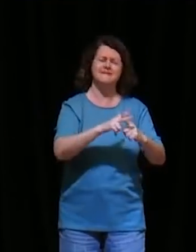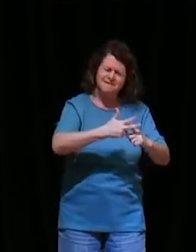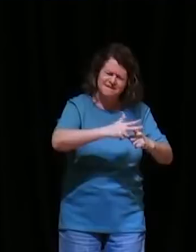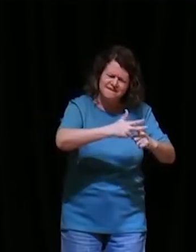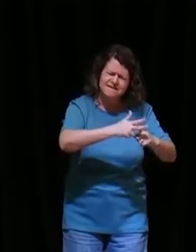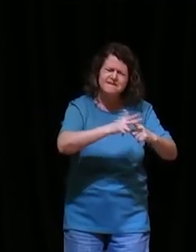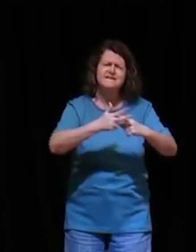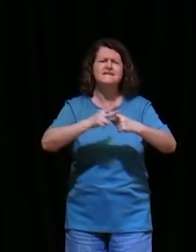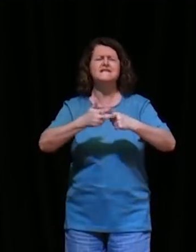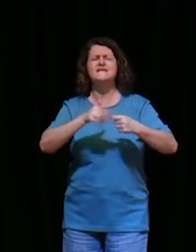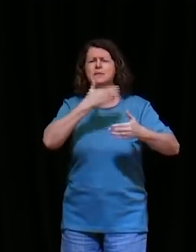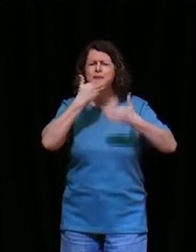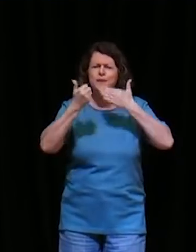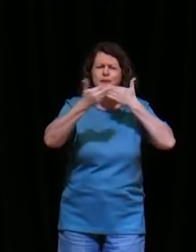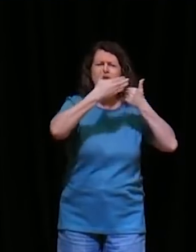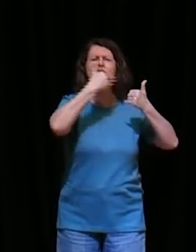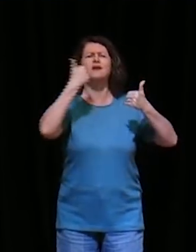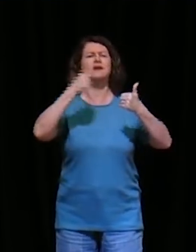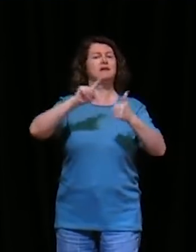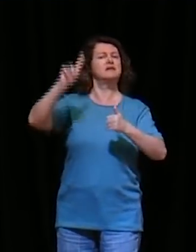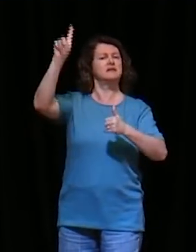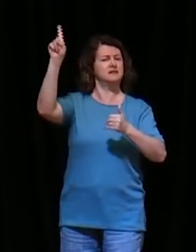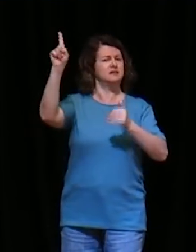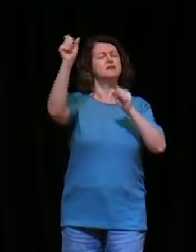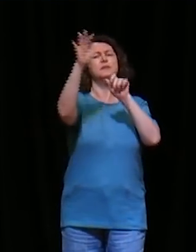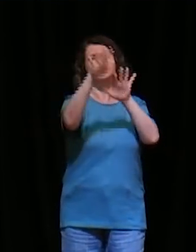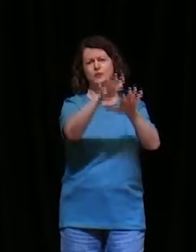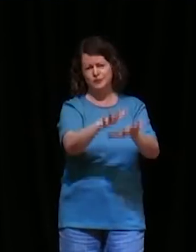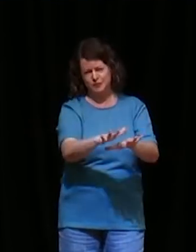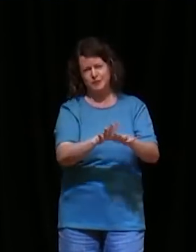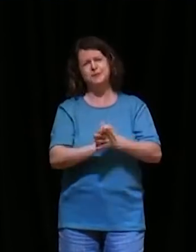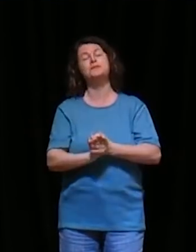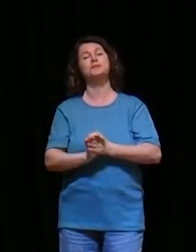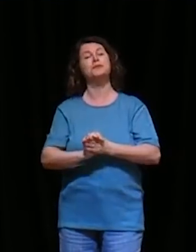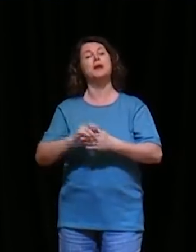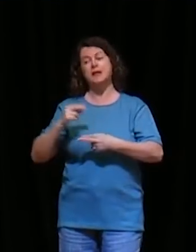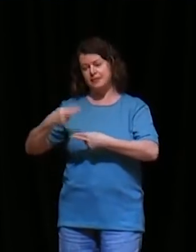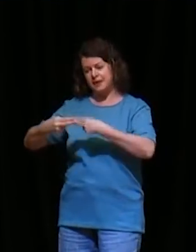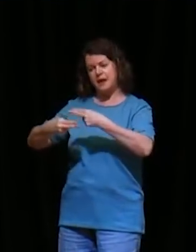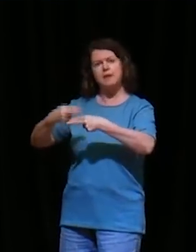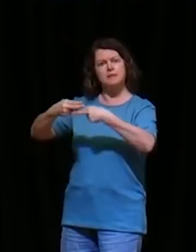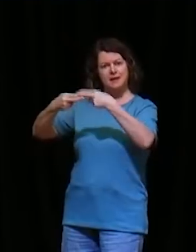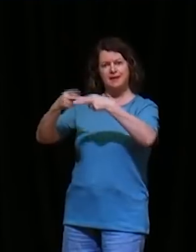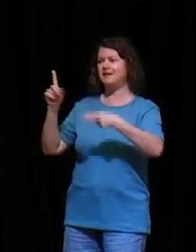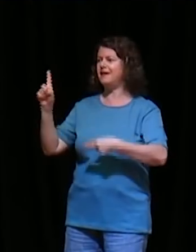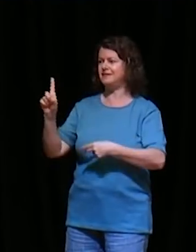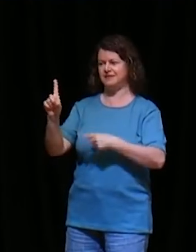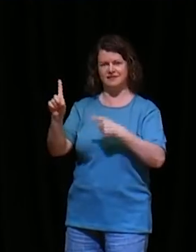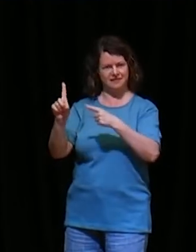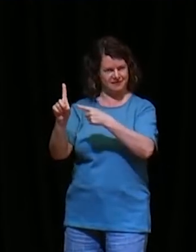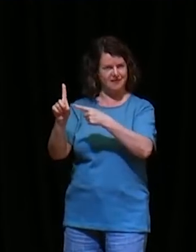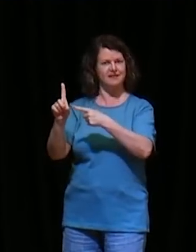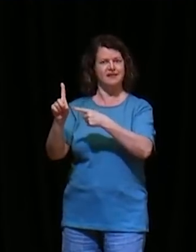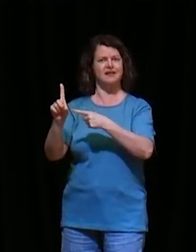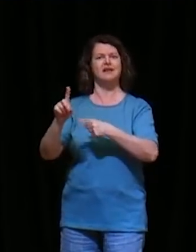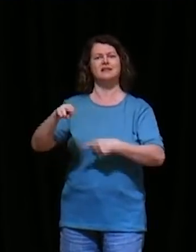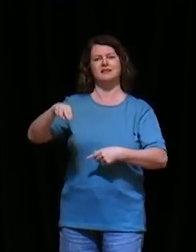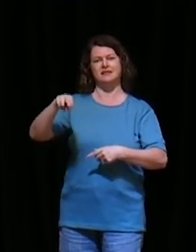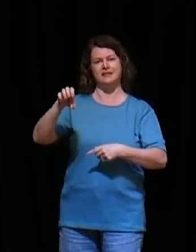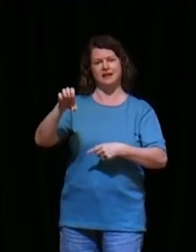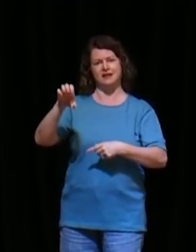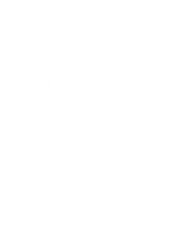e então Neemias, ele vai, antes de mais nada, antes de começar a grande obra, buscar ao Senhor,